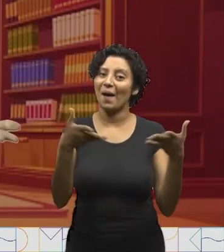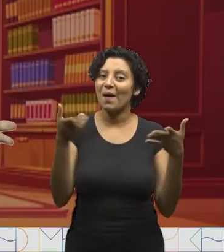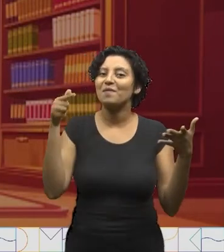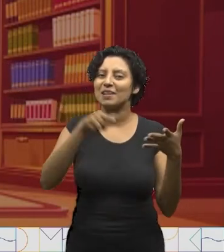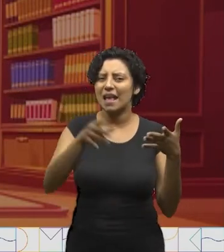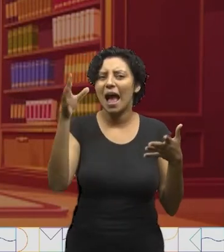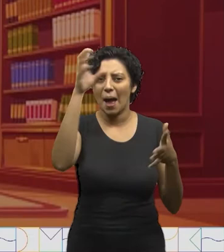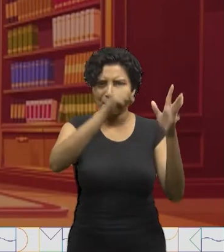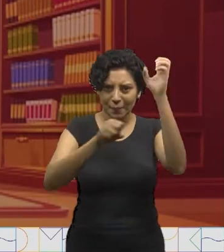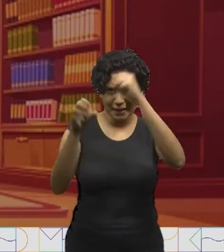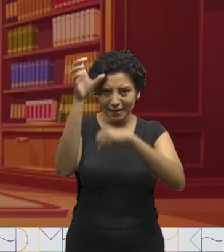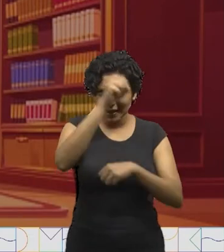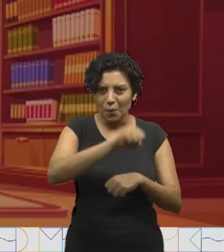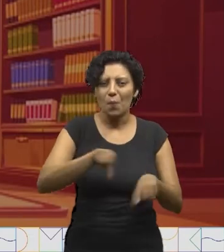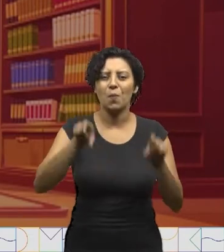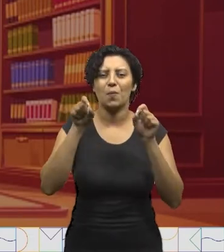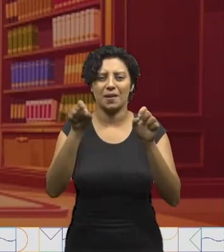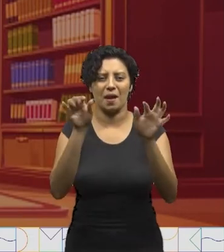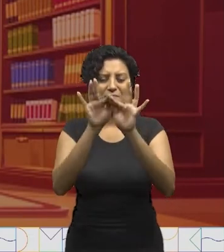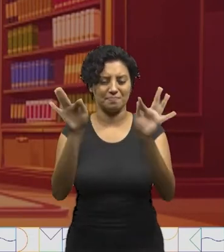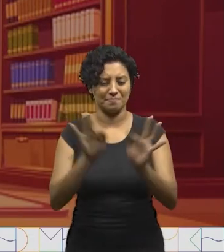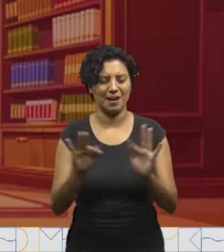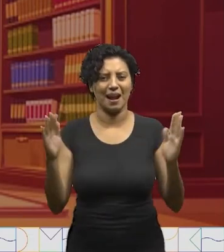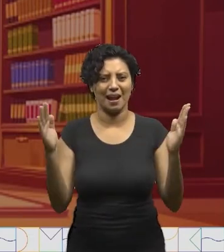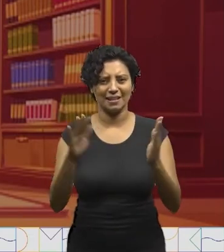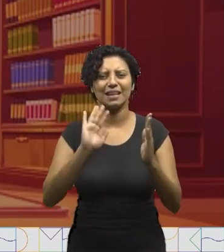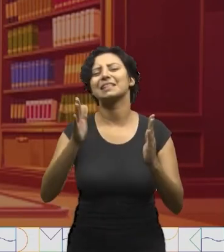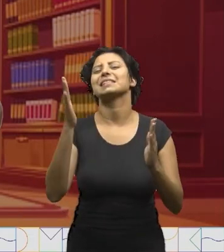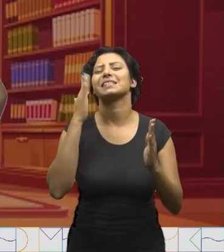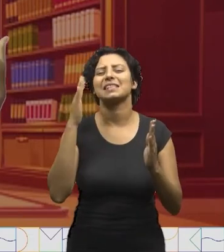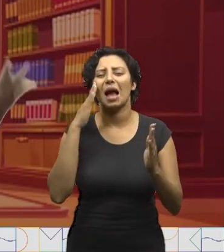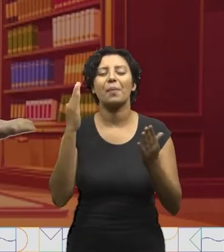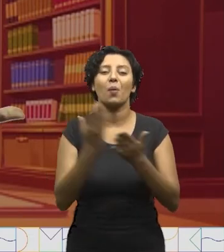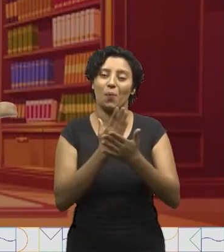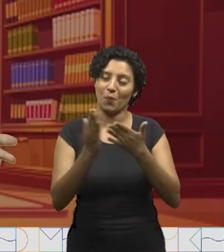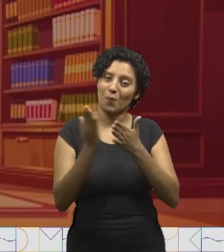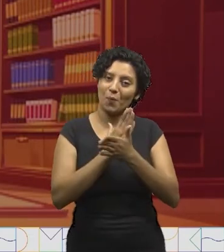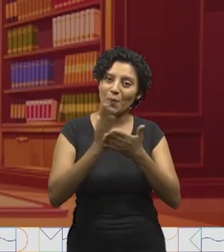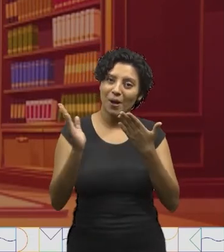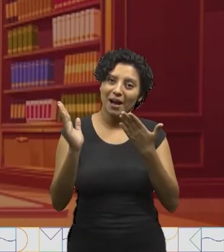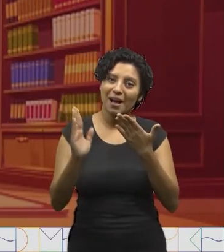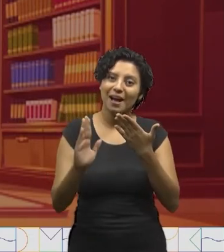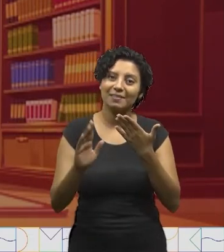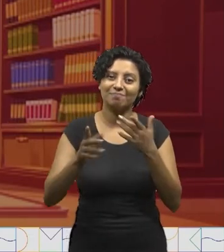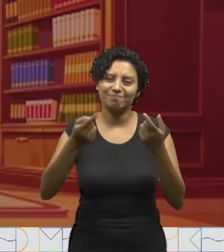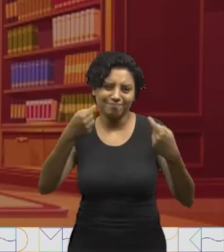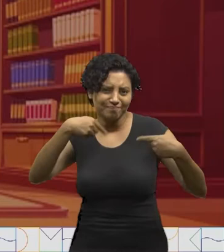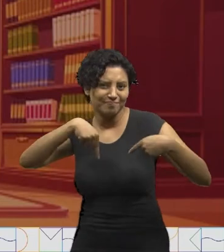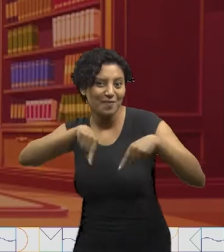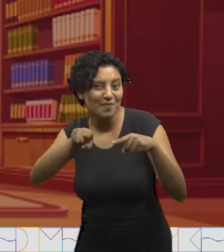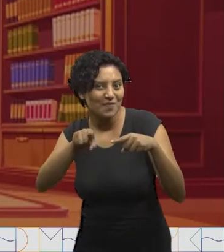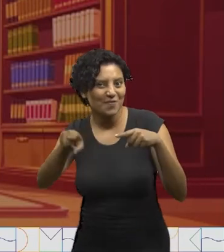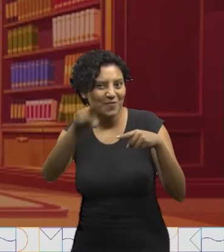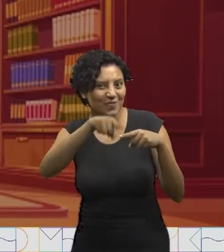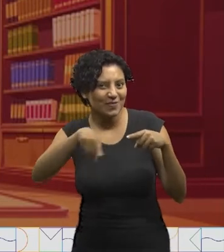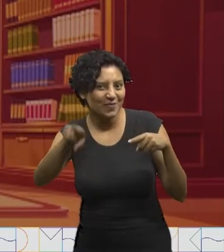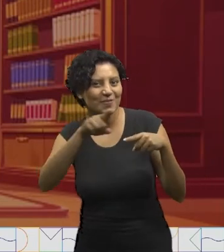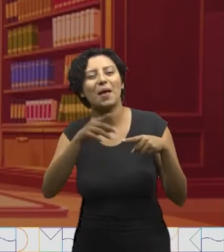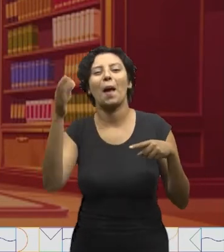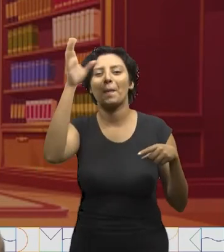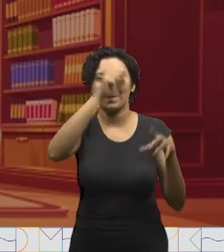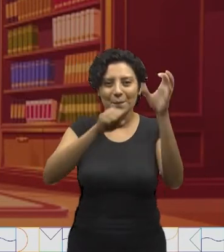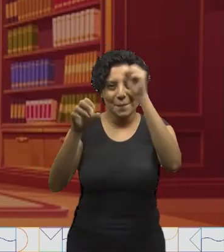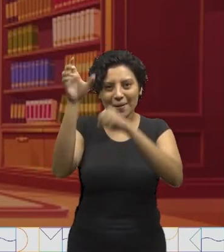Agora que você aprendeu o que é uma parlenda e já sabe falar algumas delas, desafio